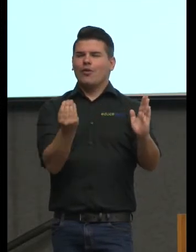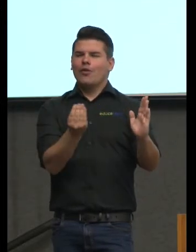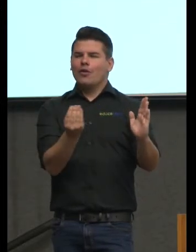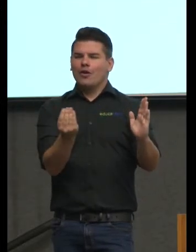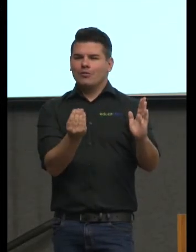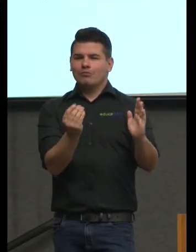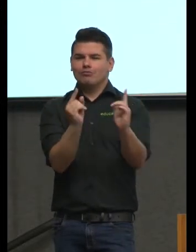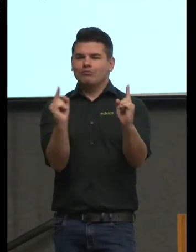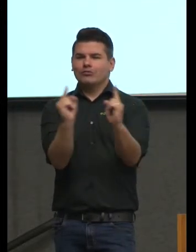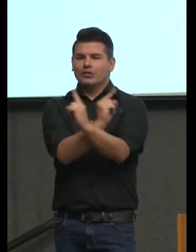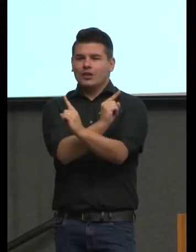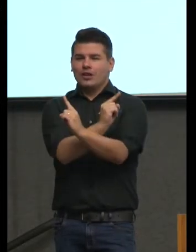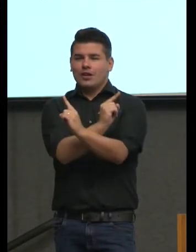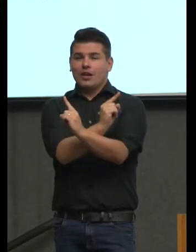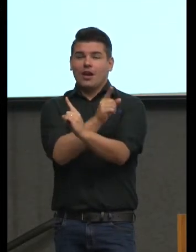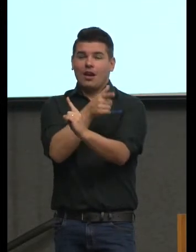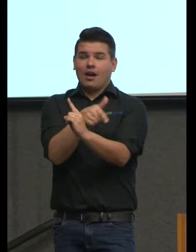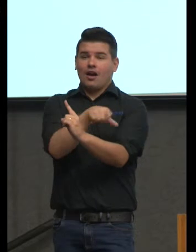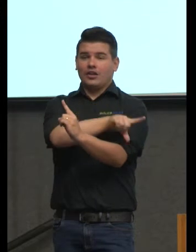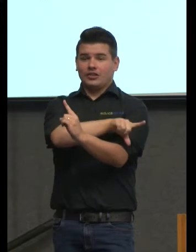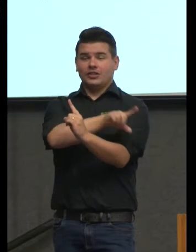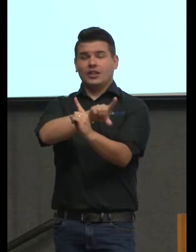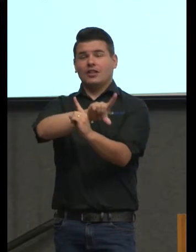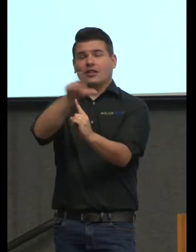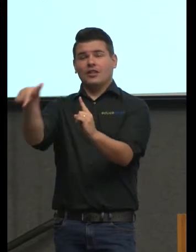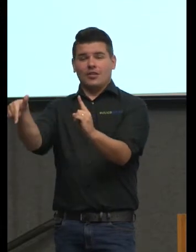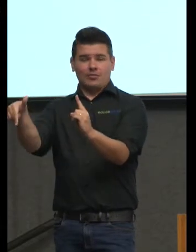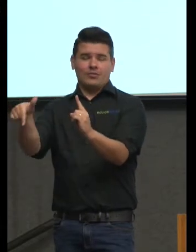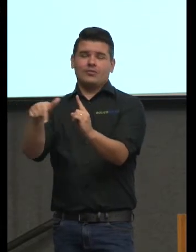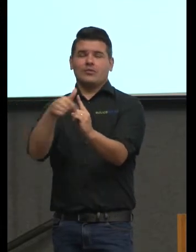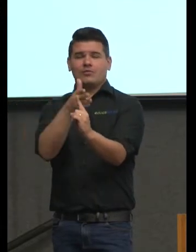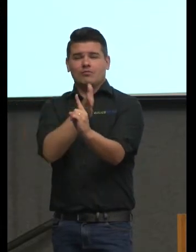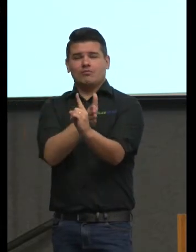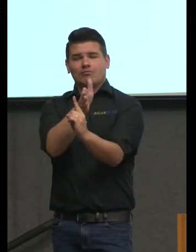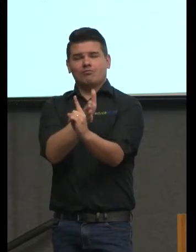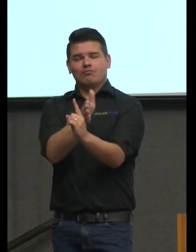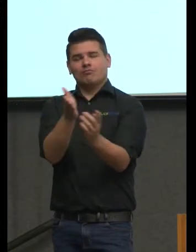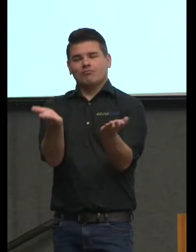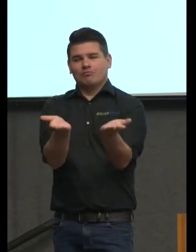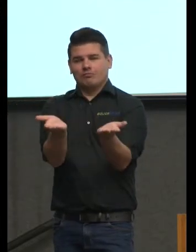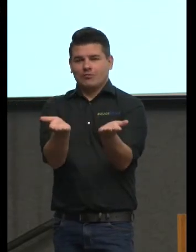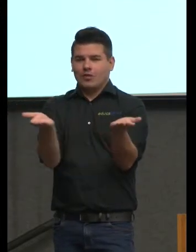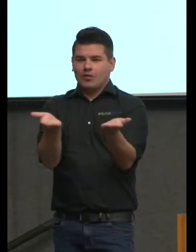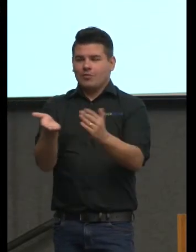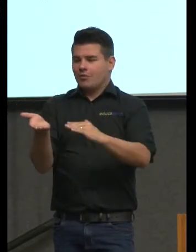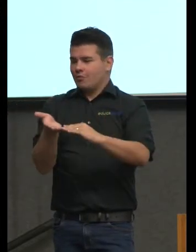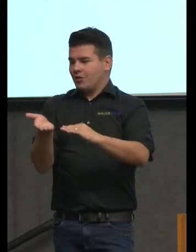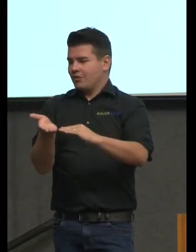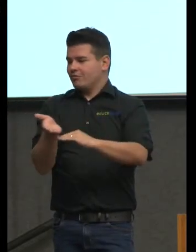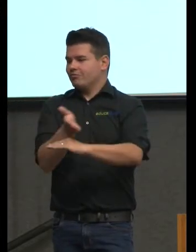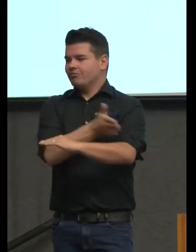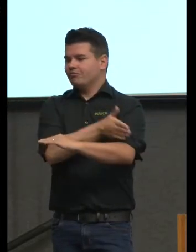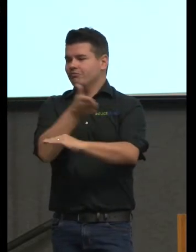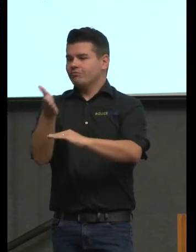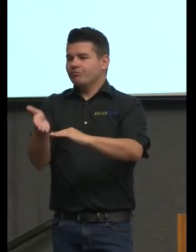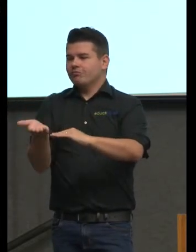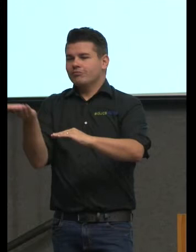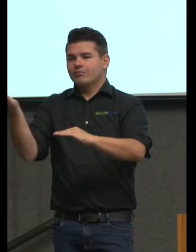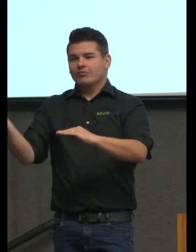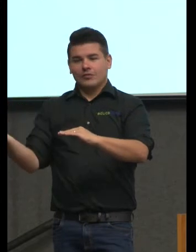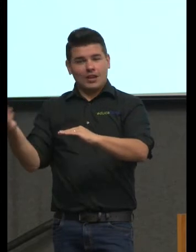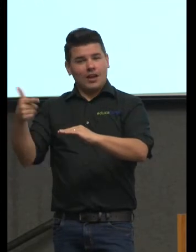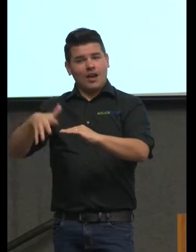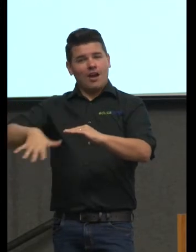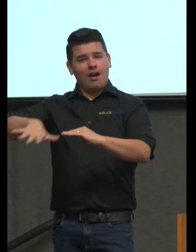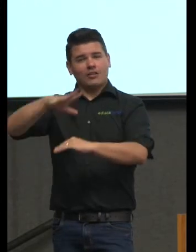naquilo que tem a ver com o antes naquilo que tem a ver com o durante aquilo que tem a ver com o naquilo que se insere na